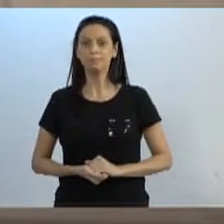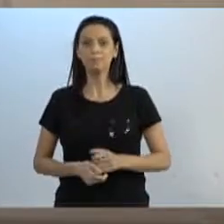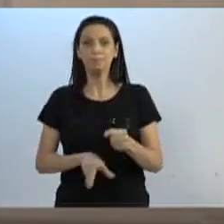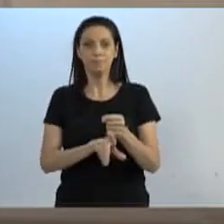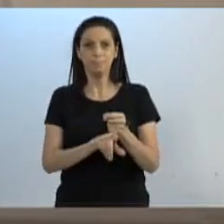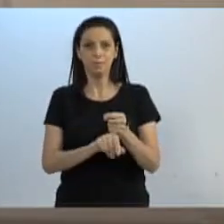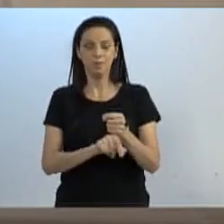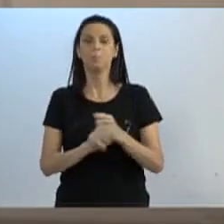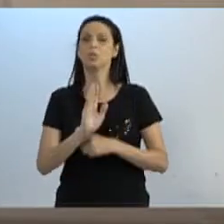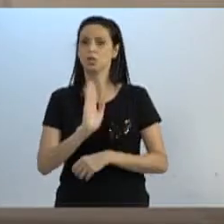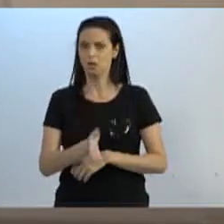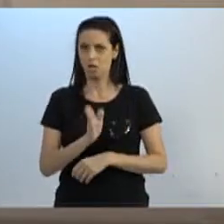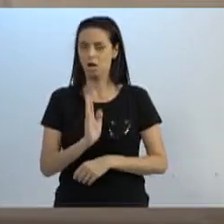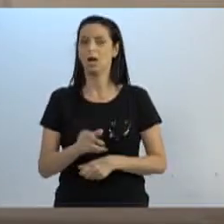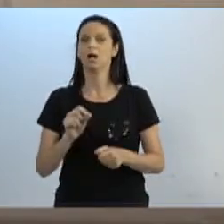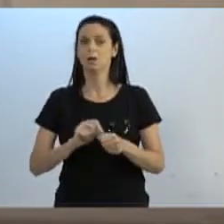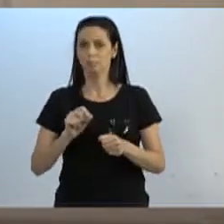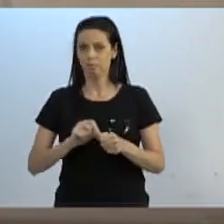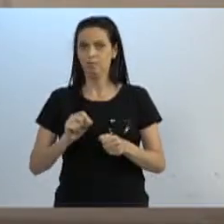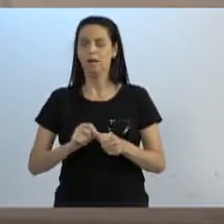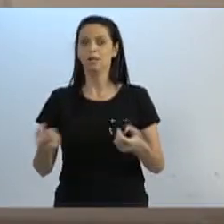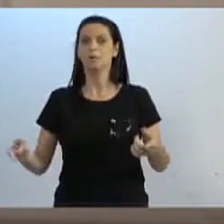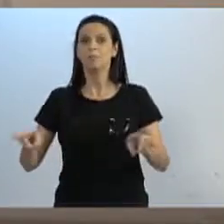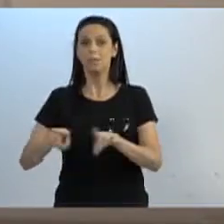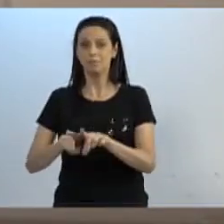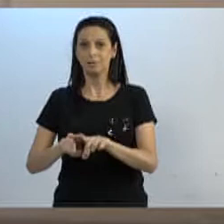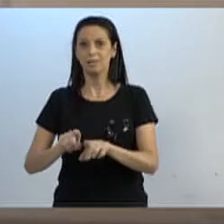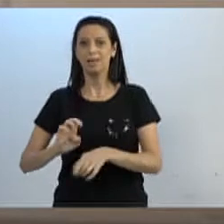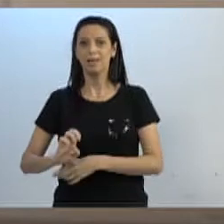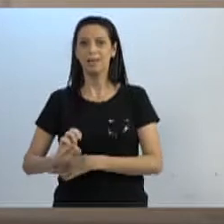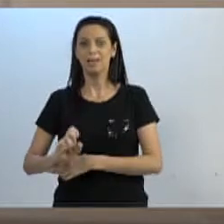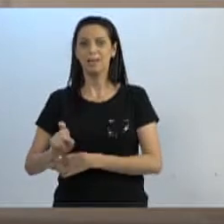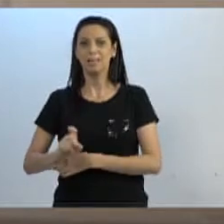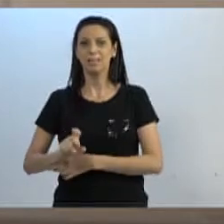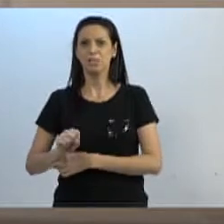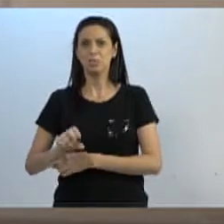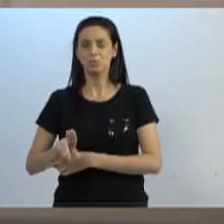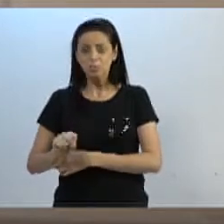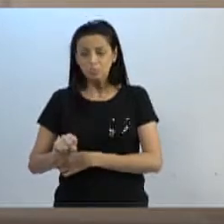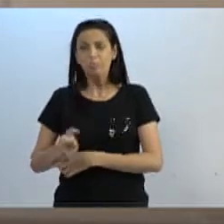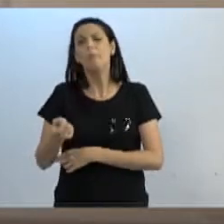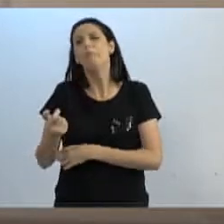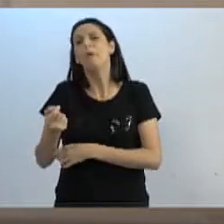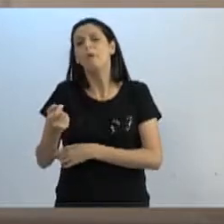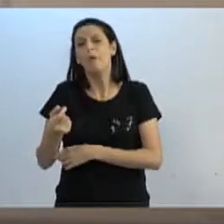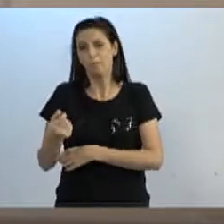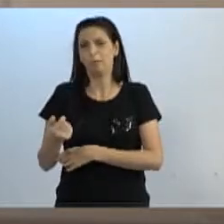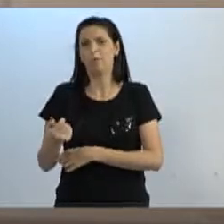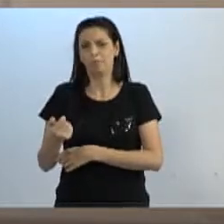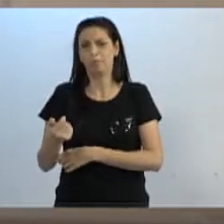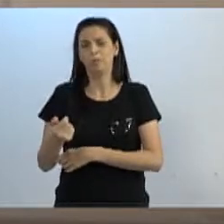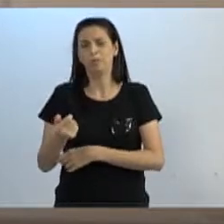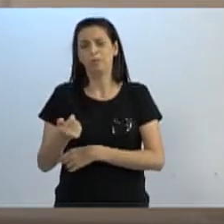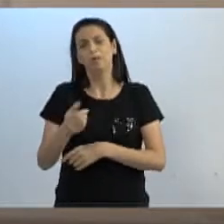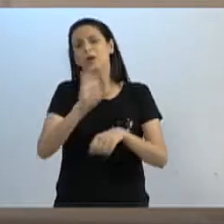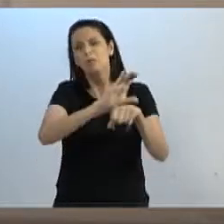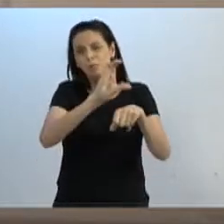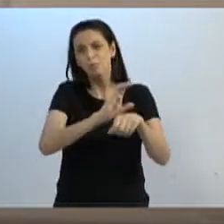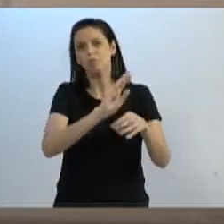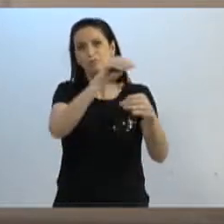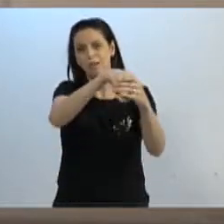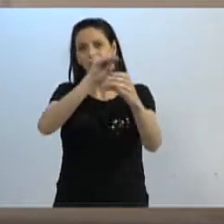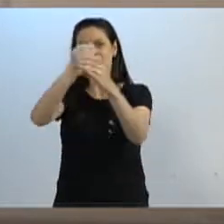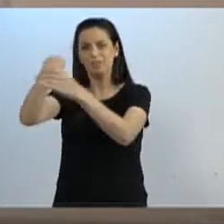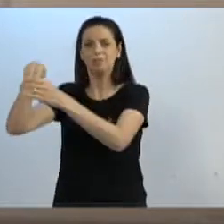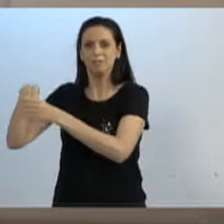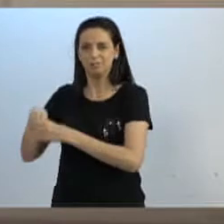faz isso, em parceria com a ETSUS, um número ainda pequeno, a gente precisa avançar, e entendo o seu projeto,